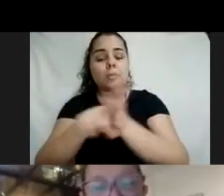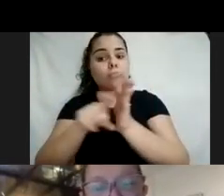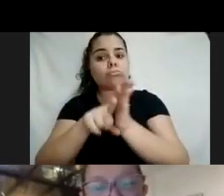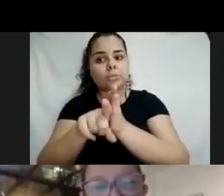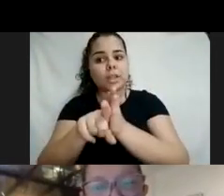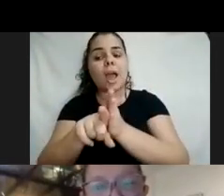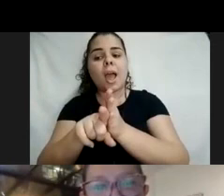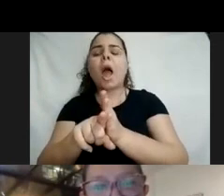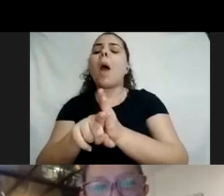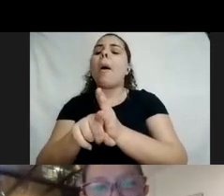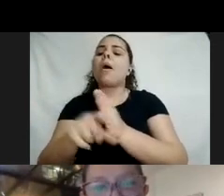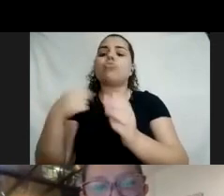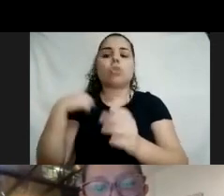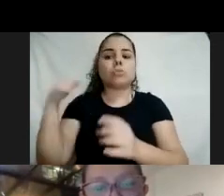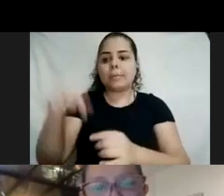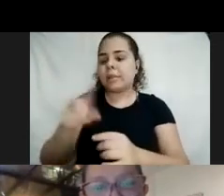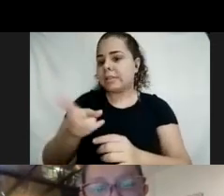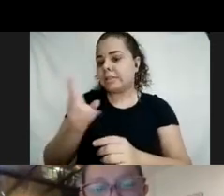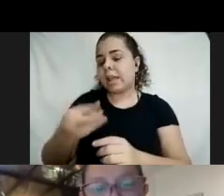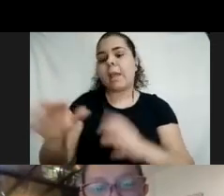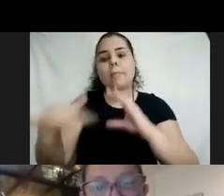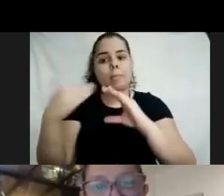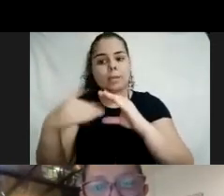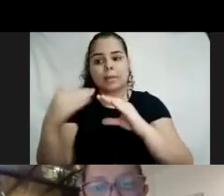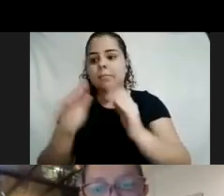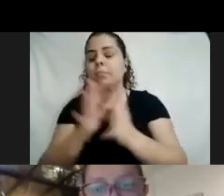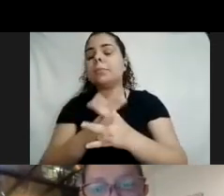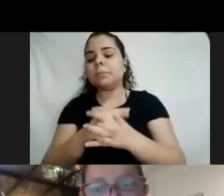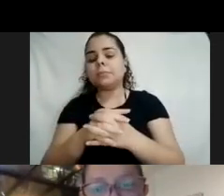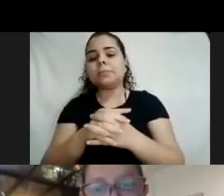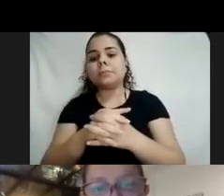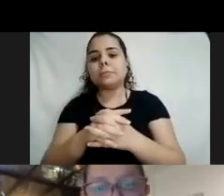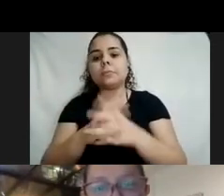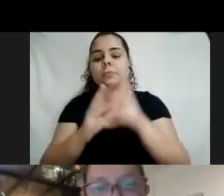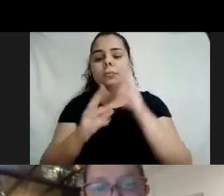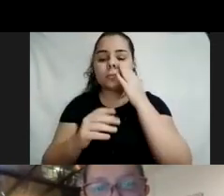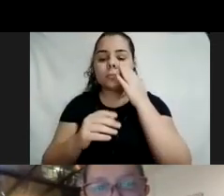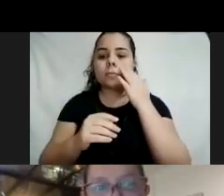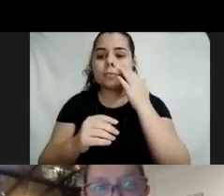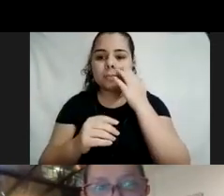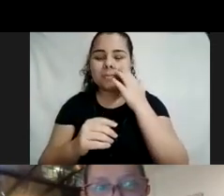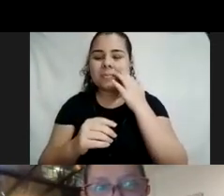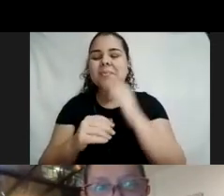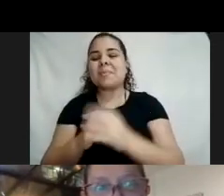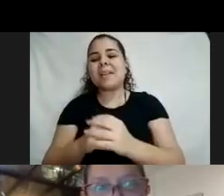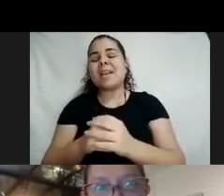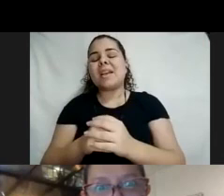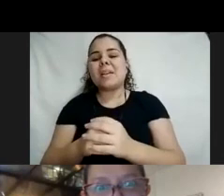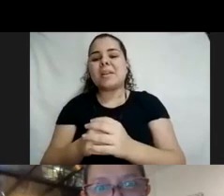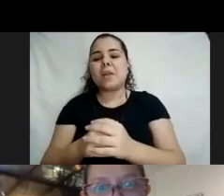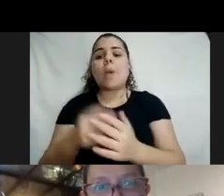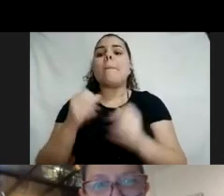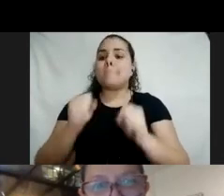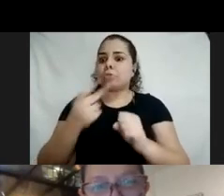a gente está sempre por aqui, eu estou sempre online, a Pátia às vezes está também, a Vivi sabe tudo também, a Bianca também, então pode trazer se ficou alguma